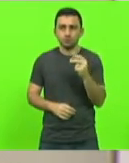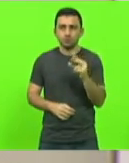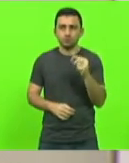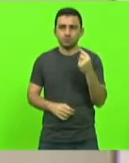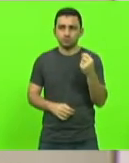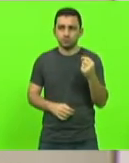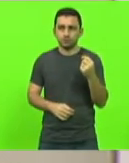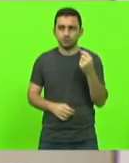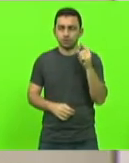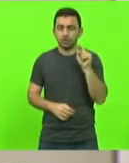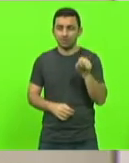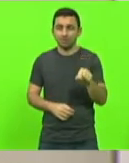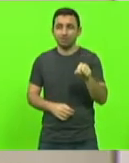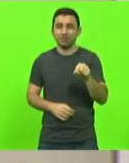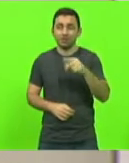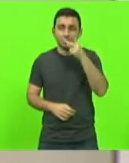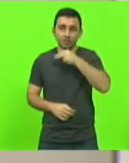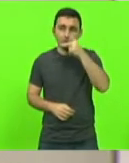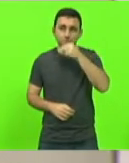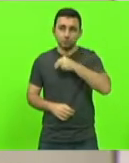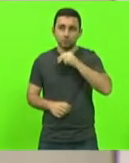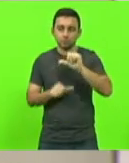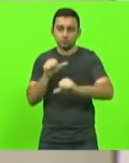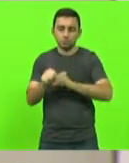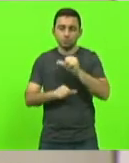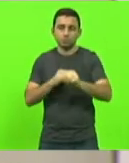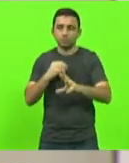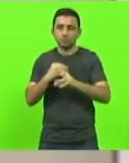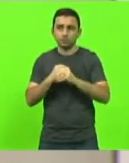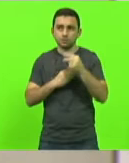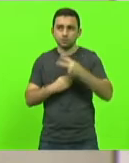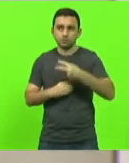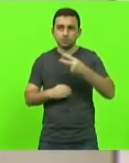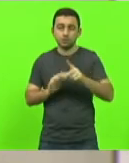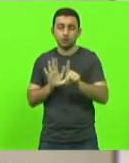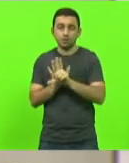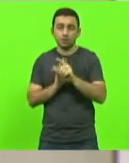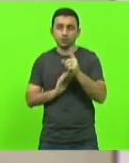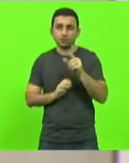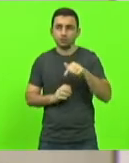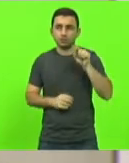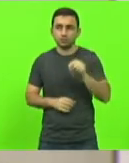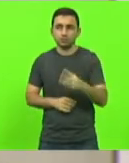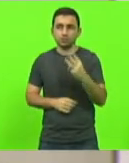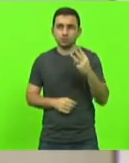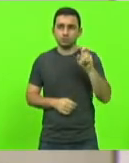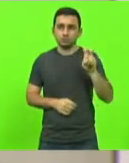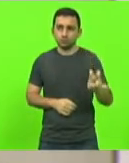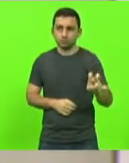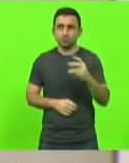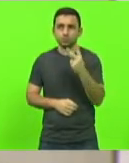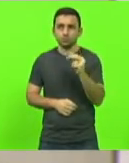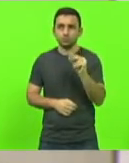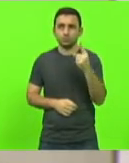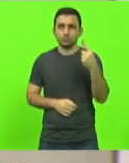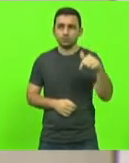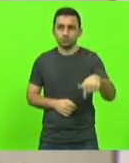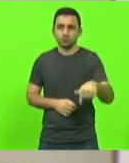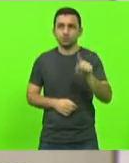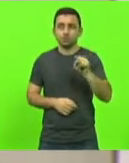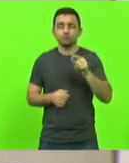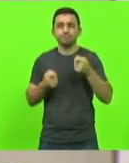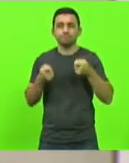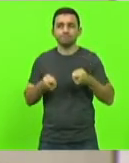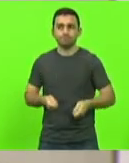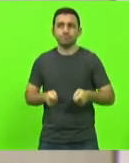deputado Kennedy Nunes, que altera o anexo segundo da lei 17.335, de 2017, que consolida as leis que dispõe